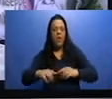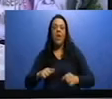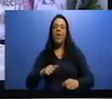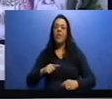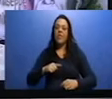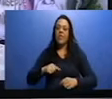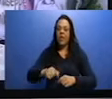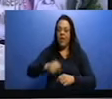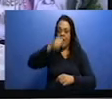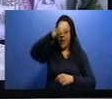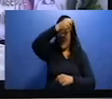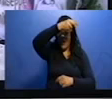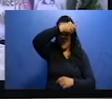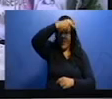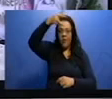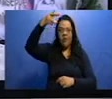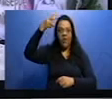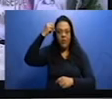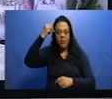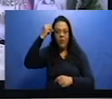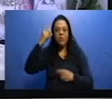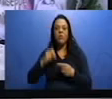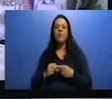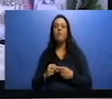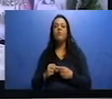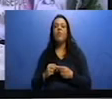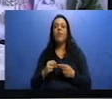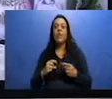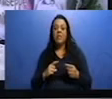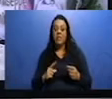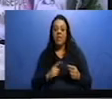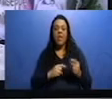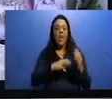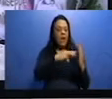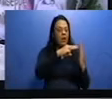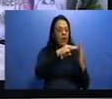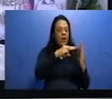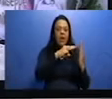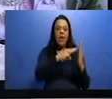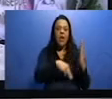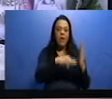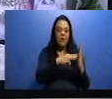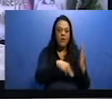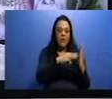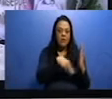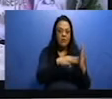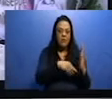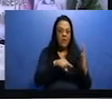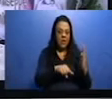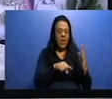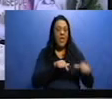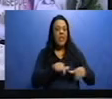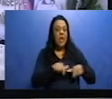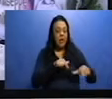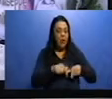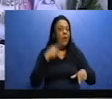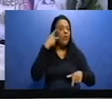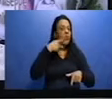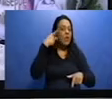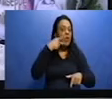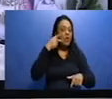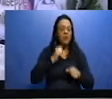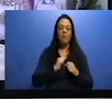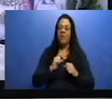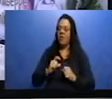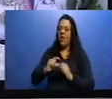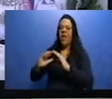A Câmara Municipal, que é onde trabalham os vereadores, né? E também temos serviços diversos, né? Como escolas, postos de